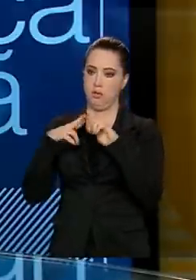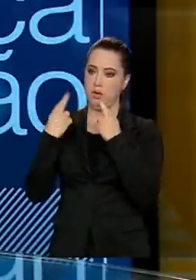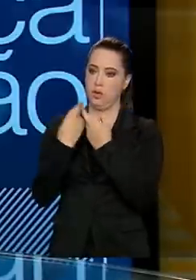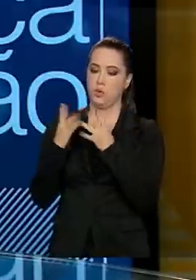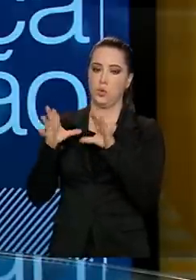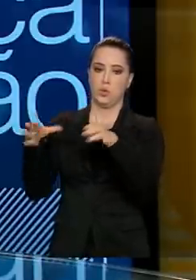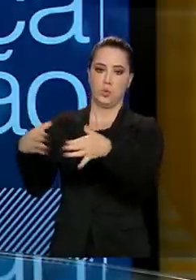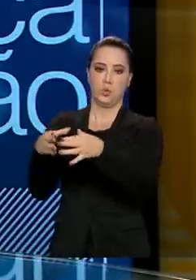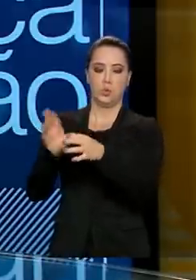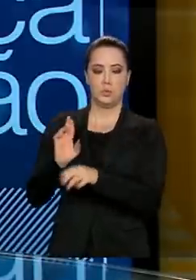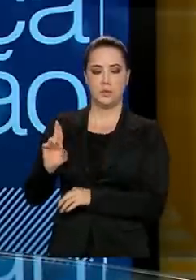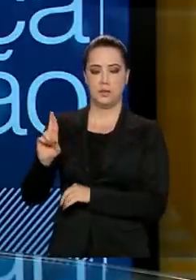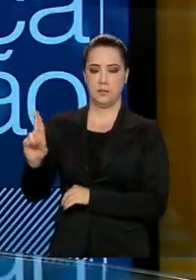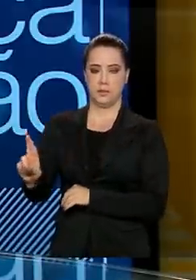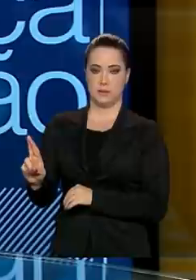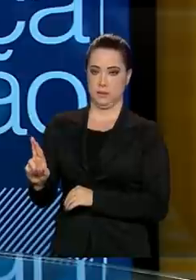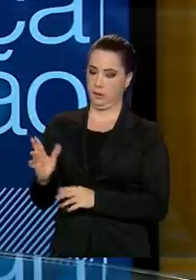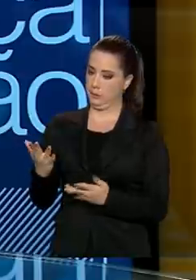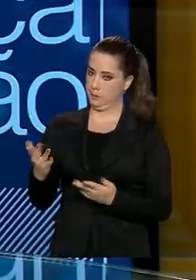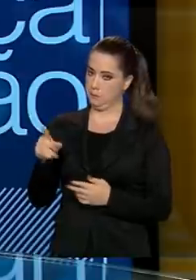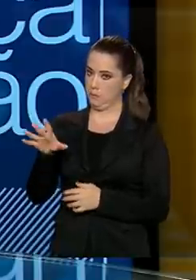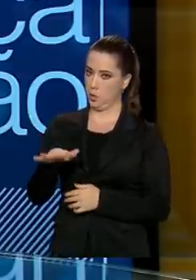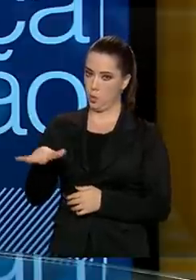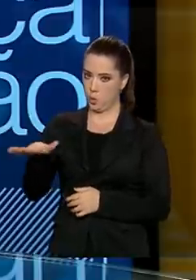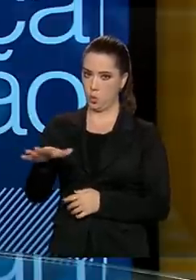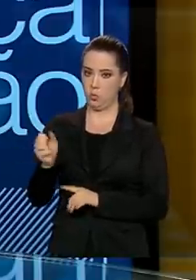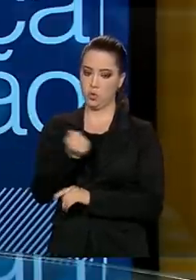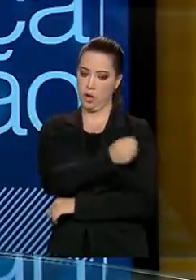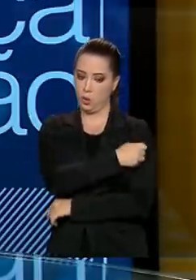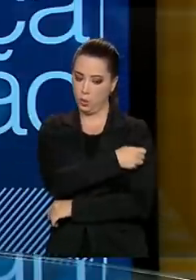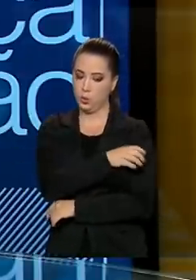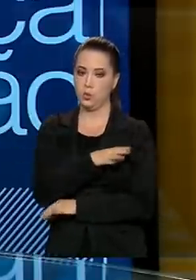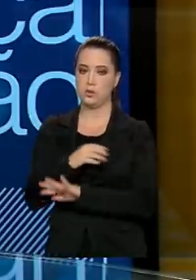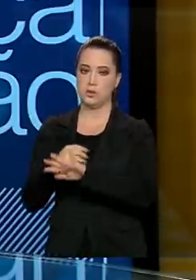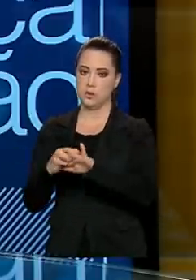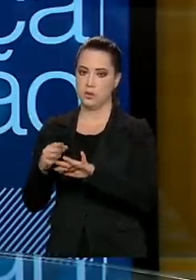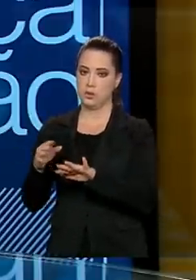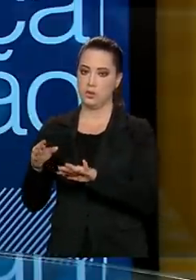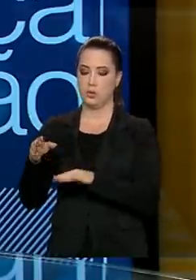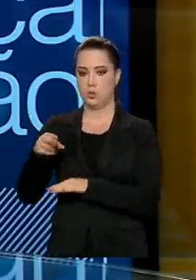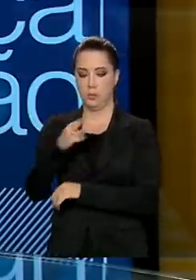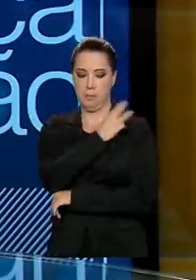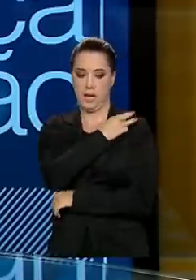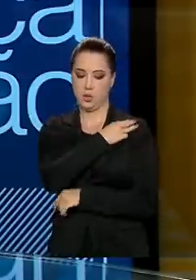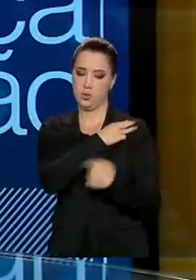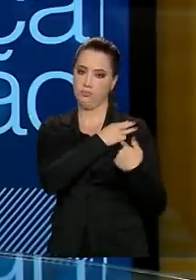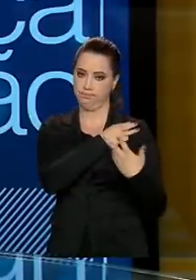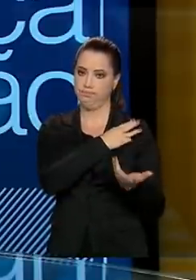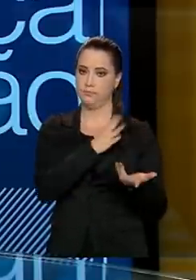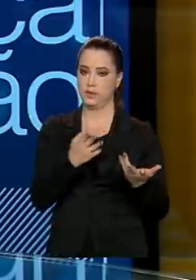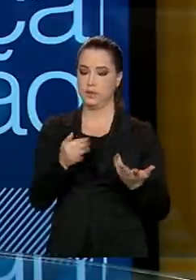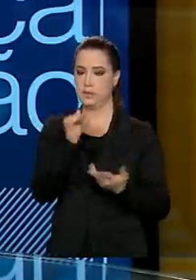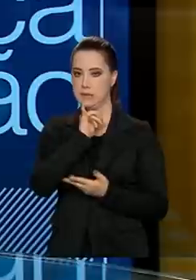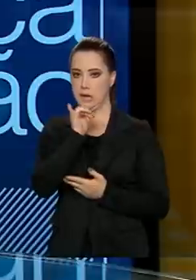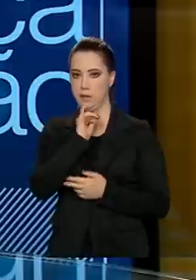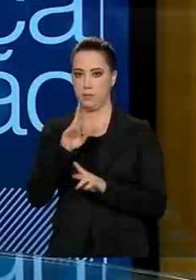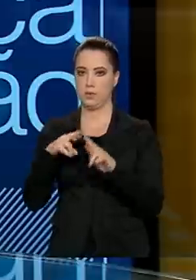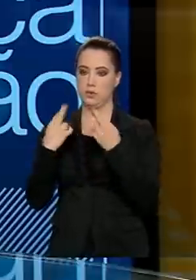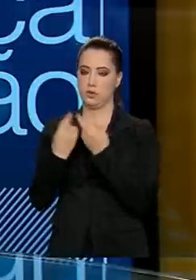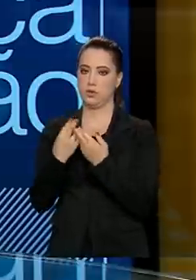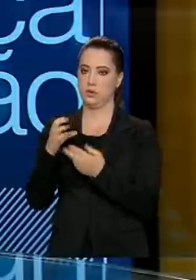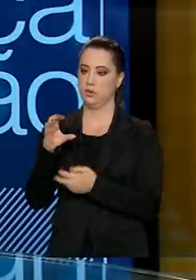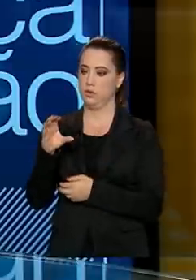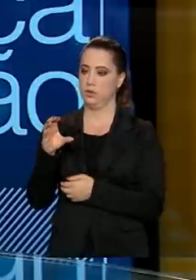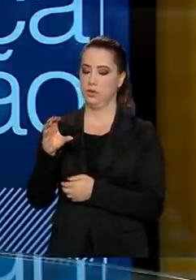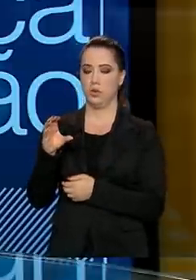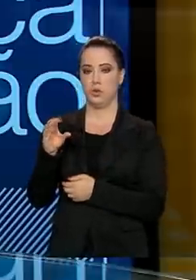entidades representativas, tanto dos estudantes do ensino médio, por exemplo, nós reunimos com o CONCED, o